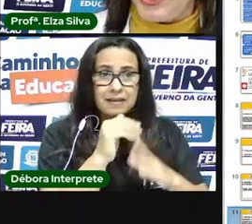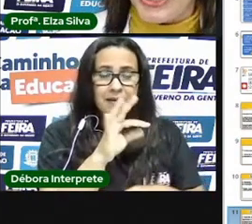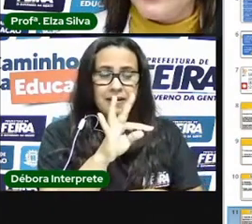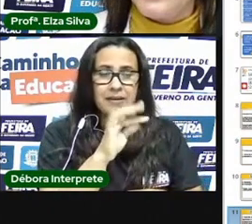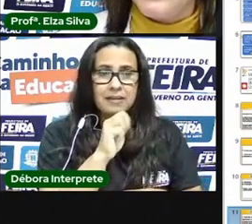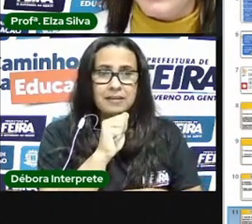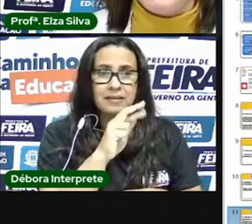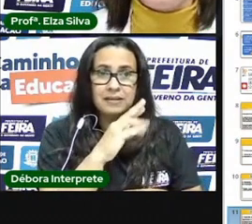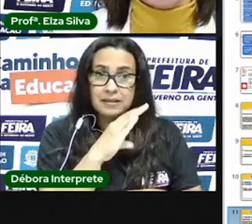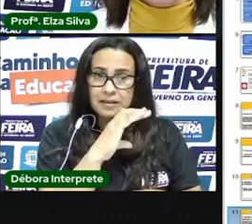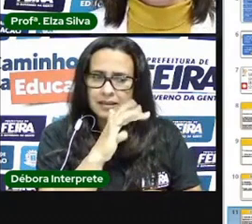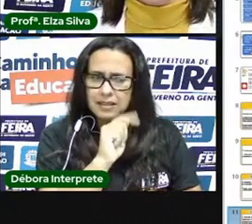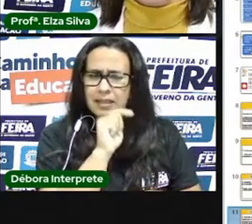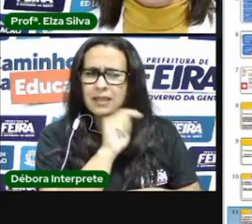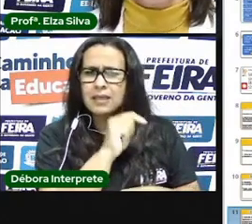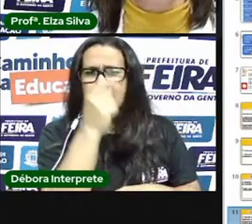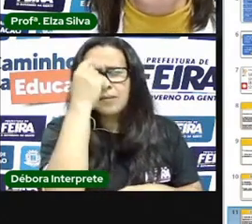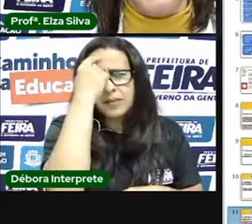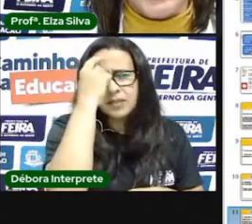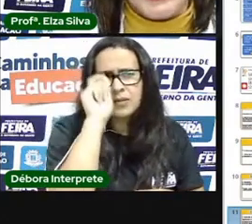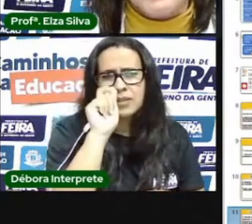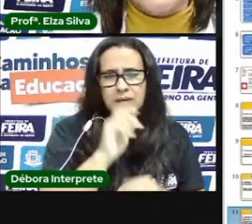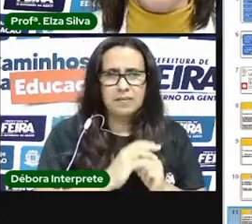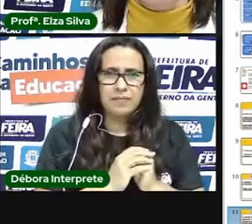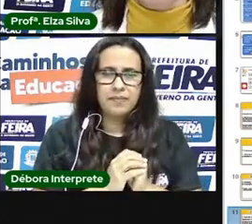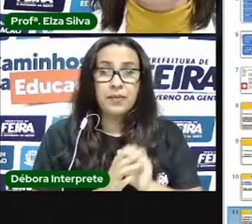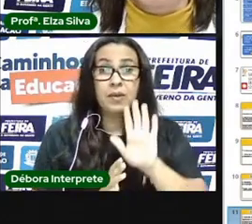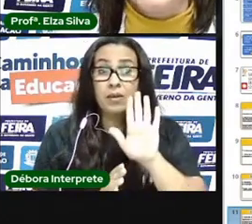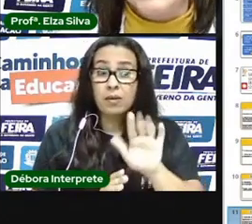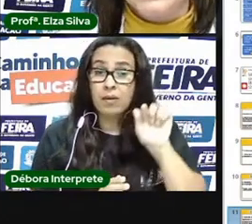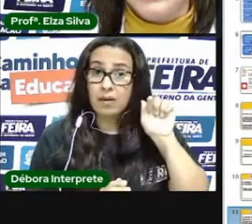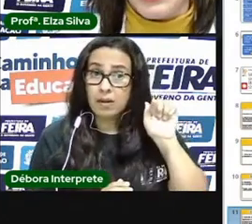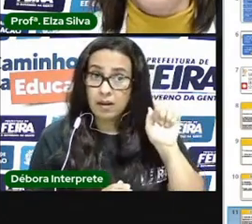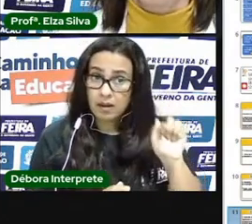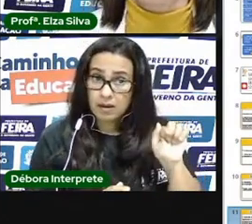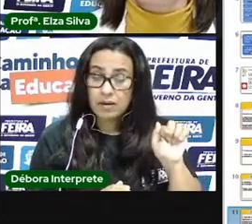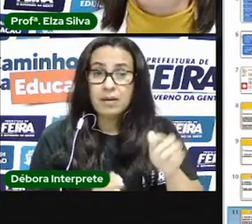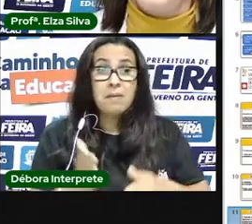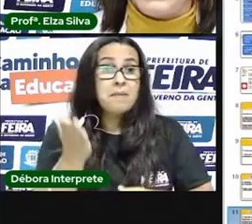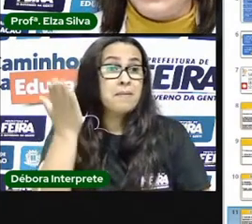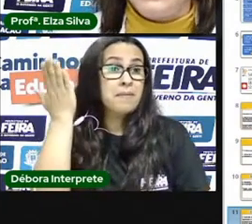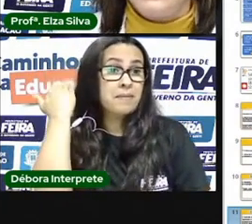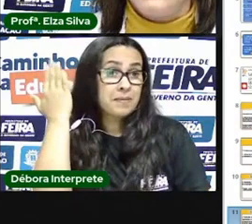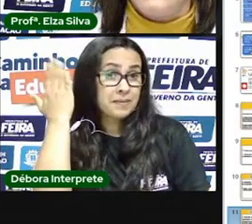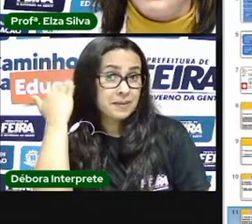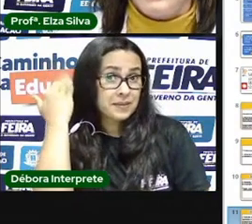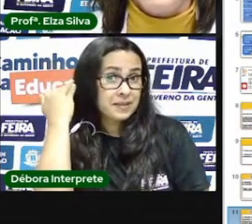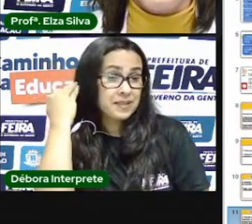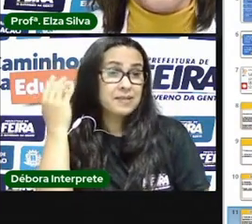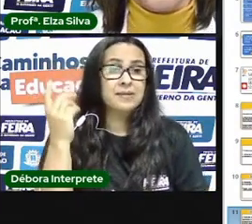época em que existia uma cultura uma cultura branca a cultura europeia